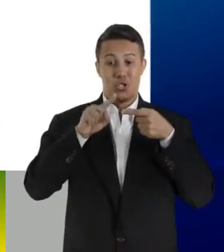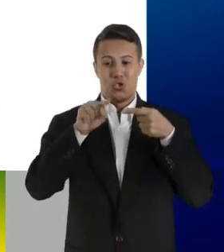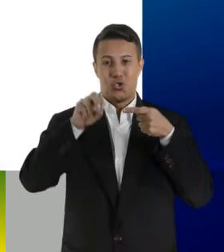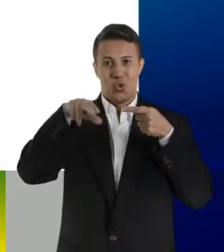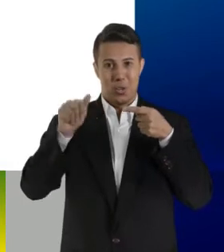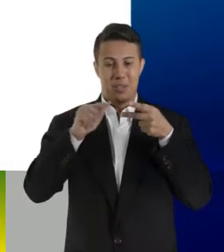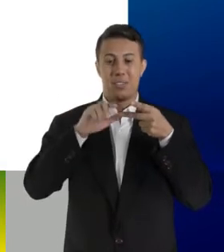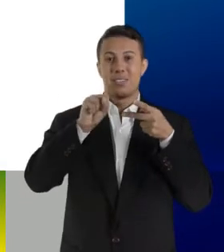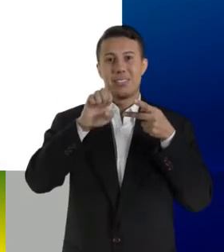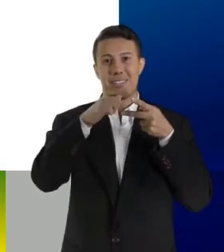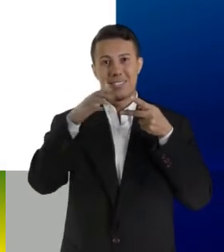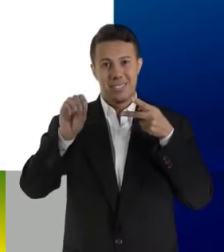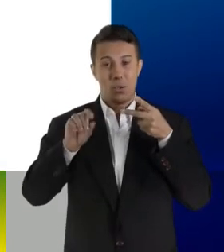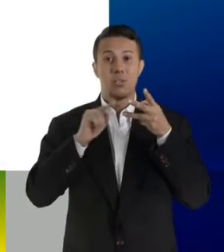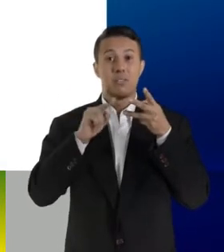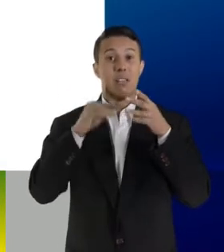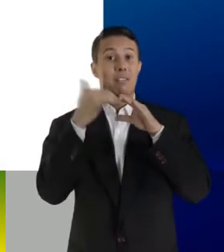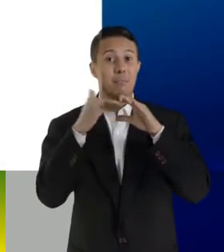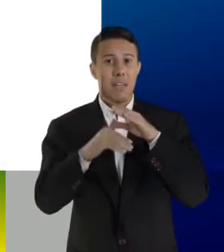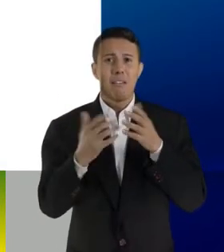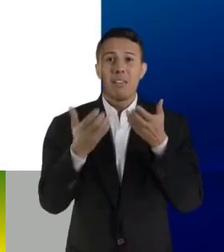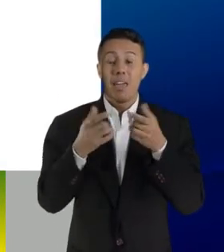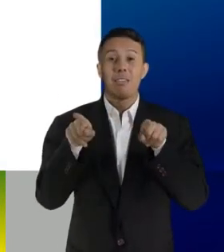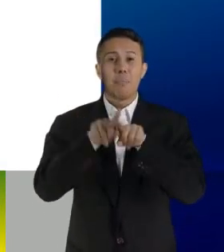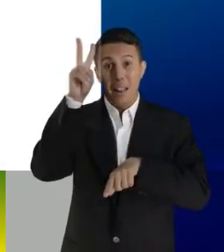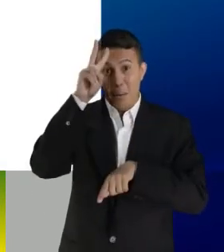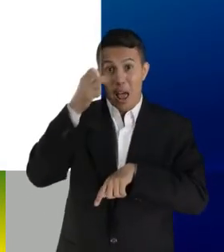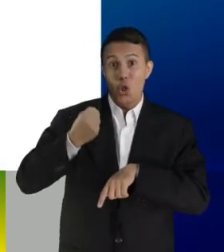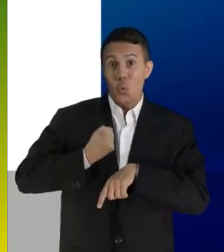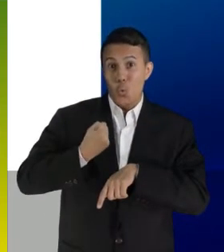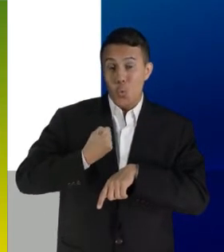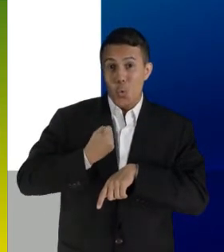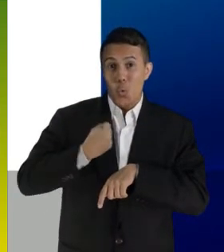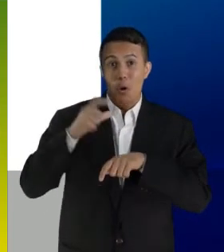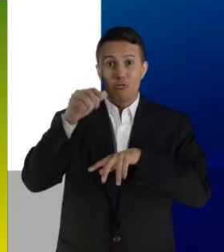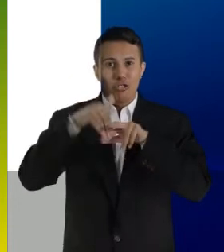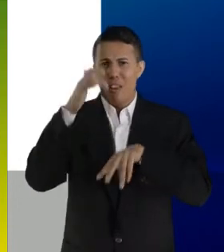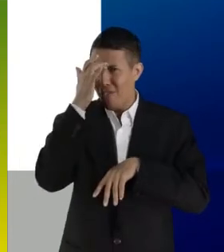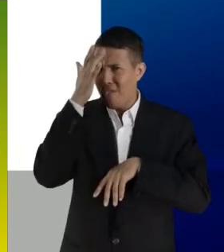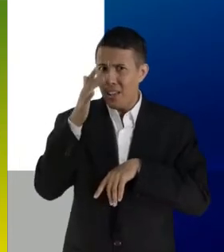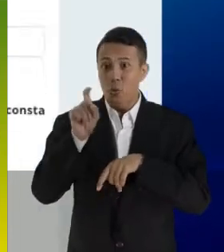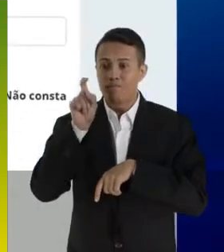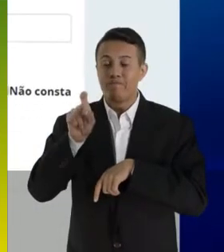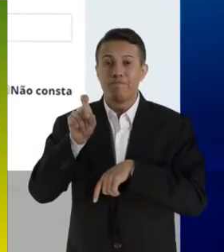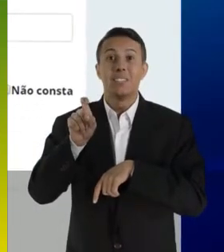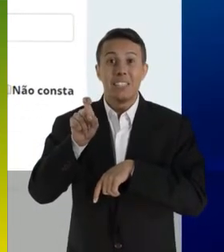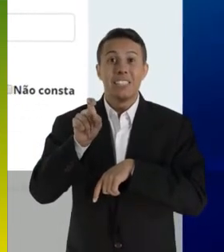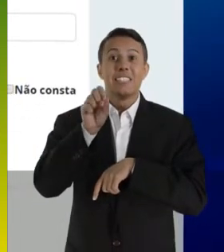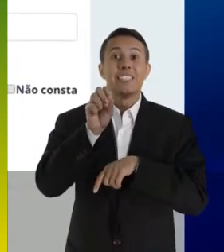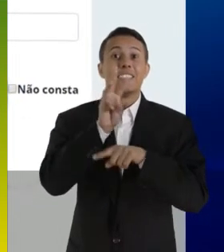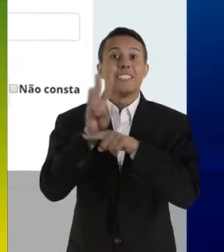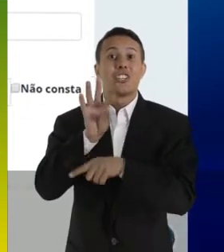eleitor, zona, sessão onde você vota e seu e-mail. Se quiser lembrar o número do seu título, é fácil. Clique aqui